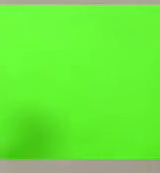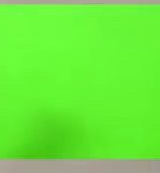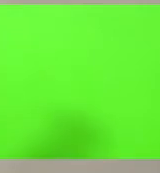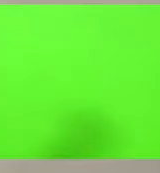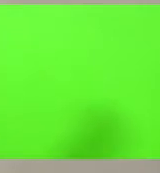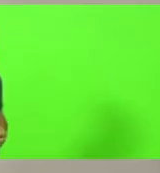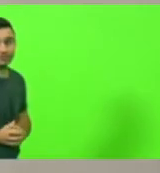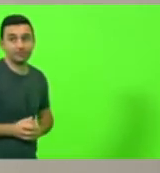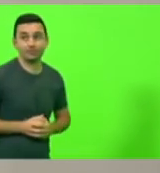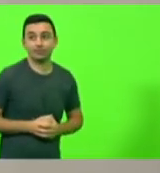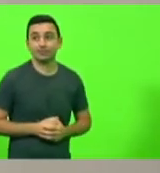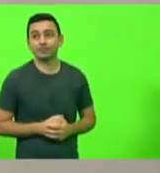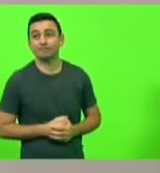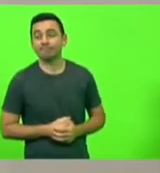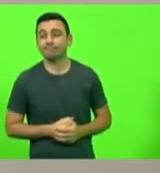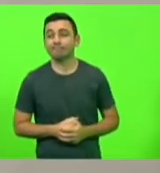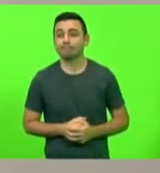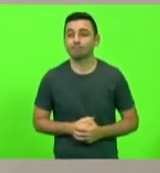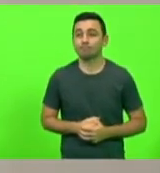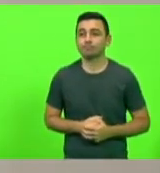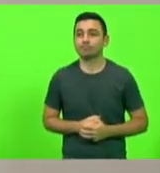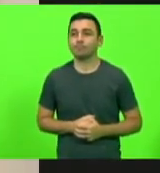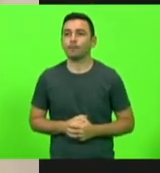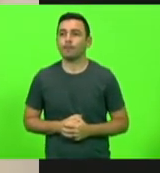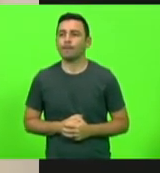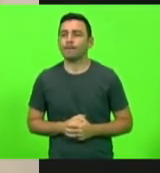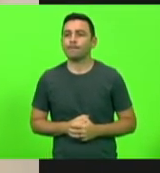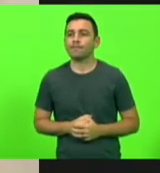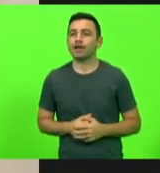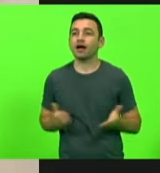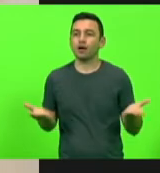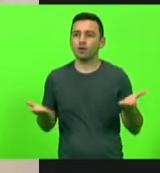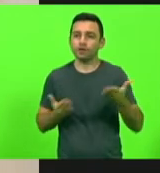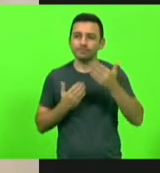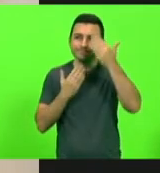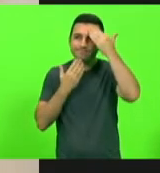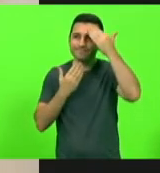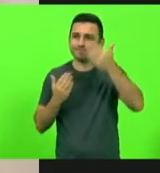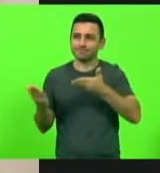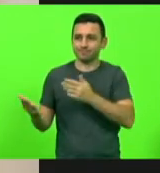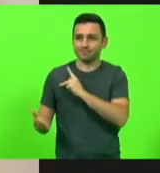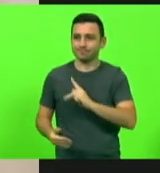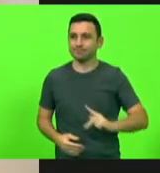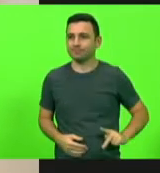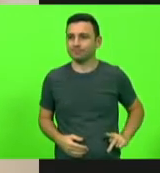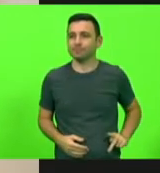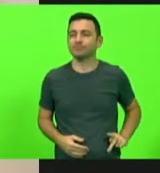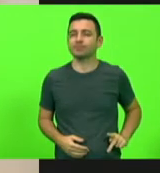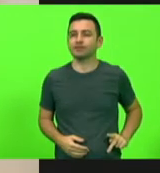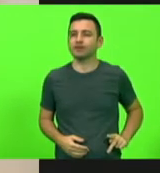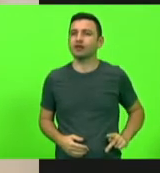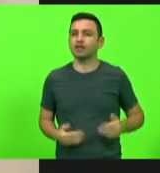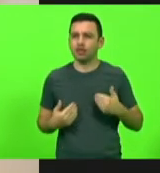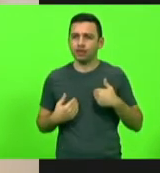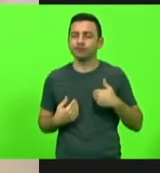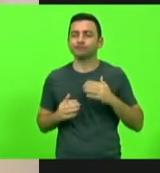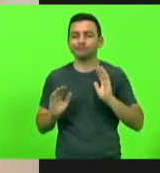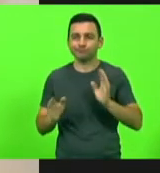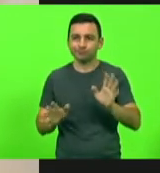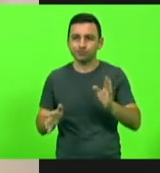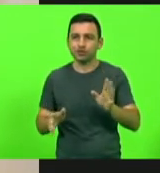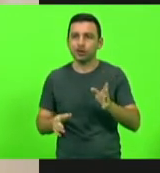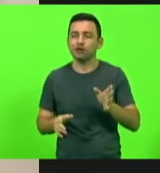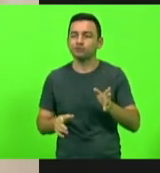Presidente, só comunicar e agradecer a essa presidência, agradecer a essa presidência. Testei positivo, sim, estou